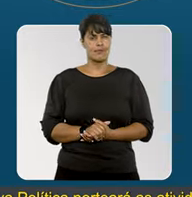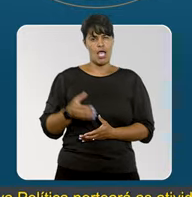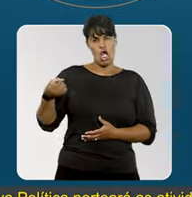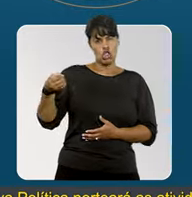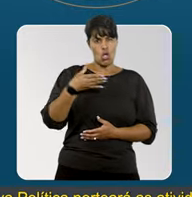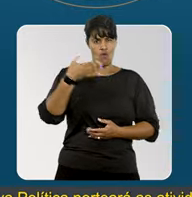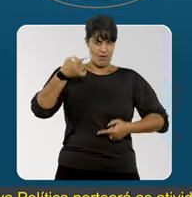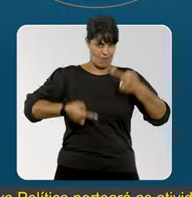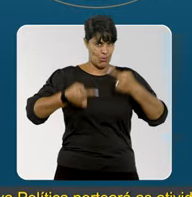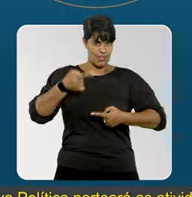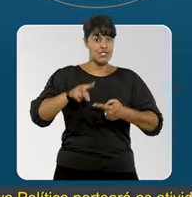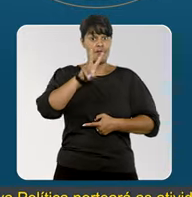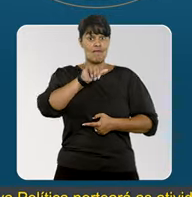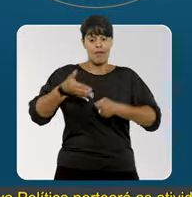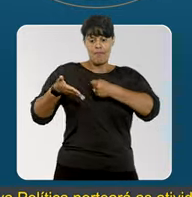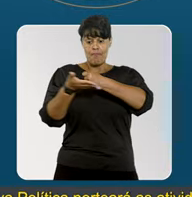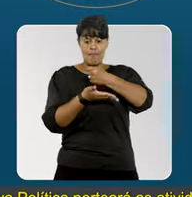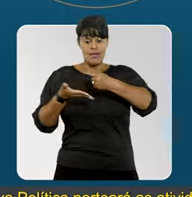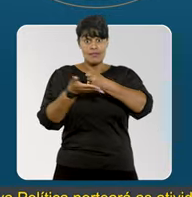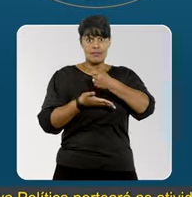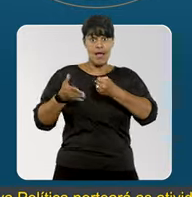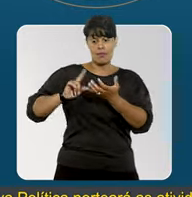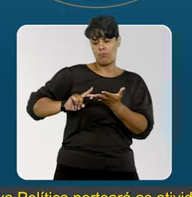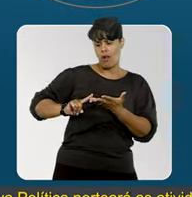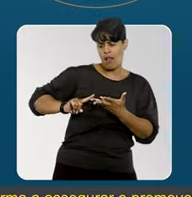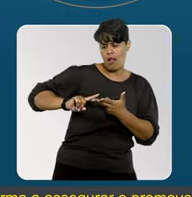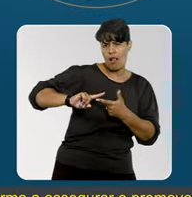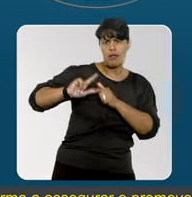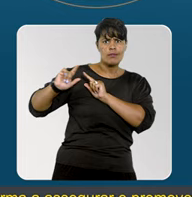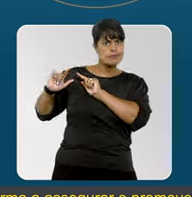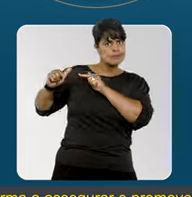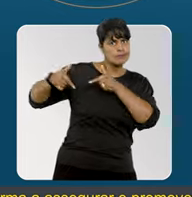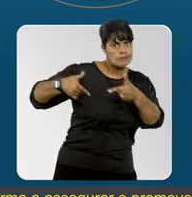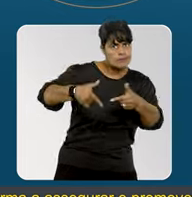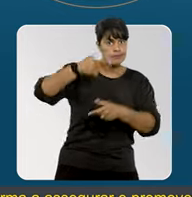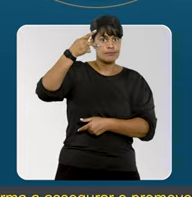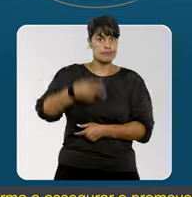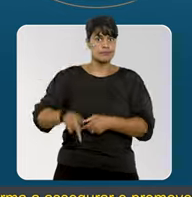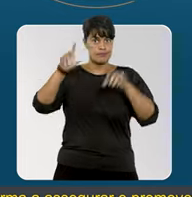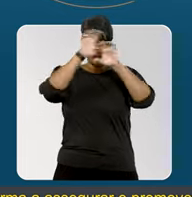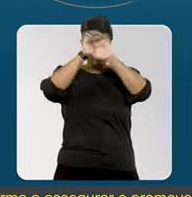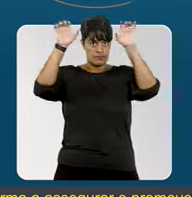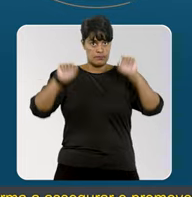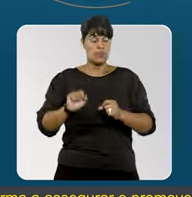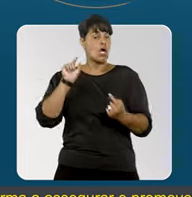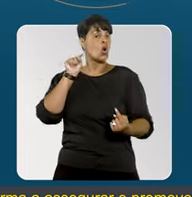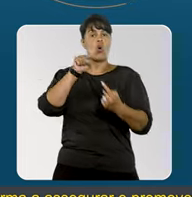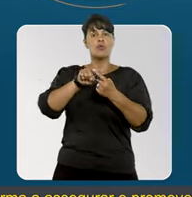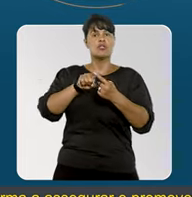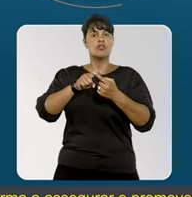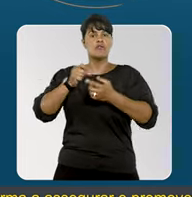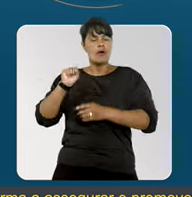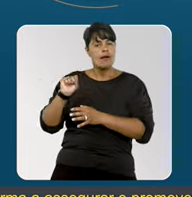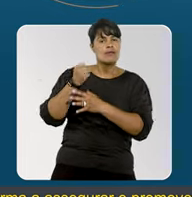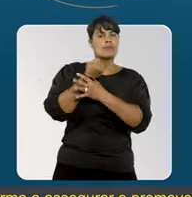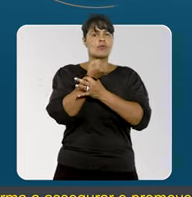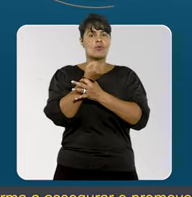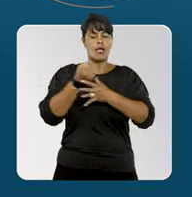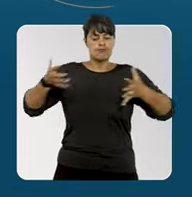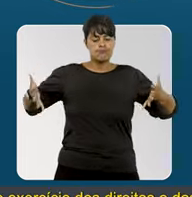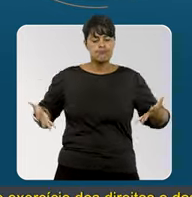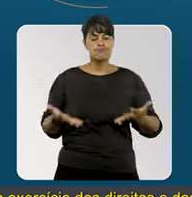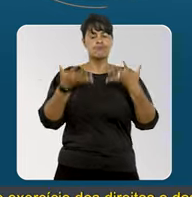política norteará as atividades e as ações do Tribunal de forma a assegurar e promover, em condições de